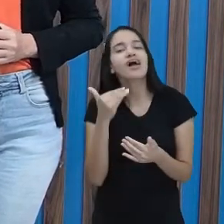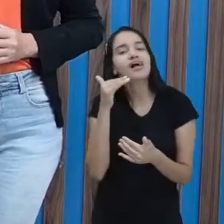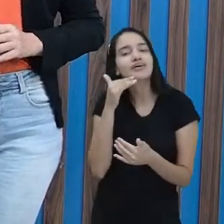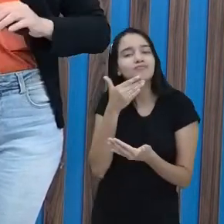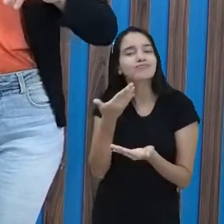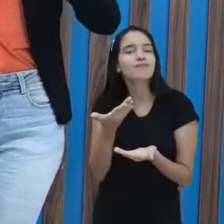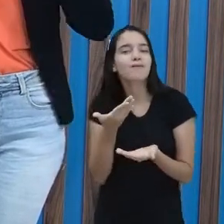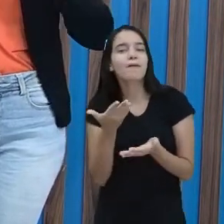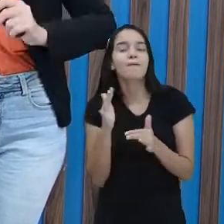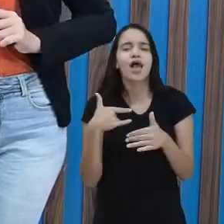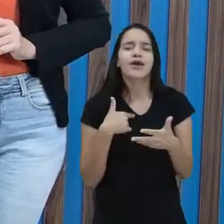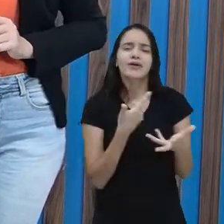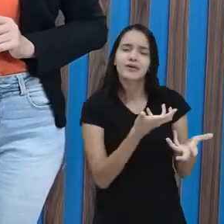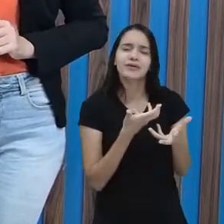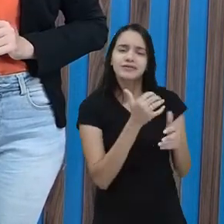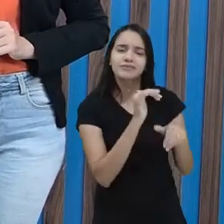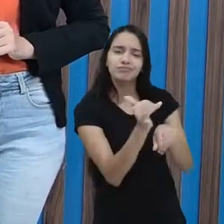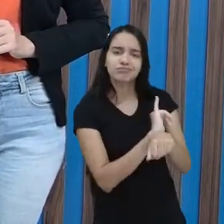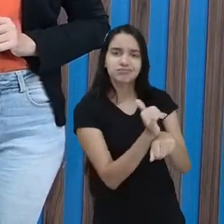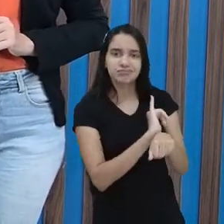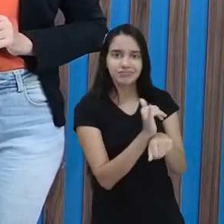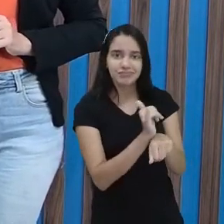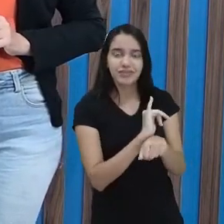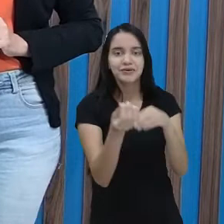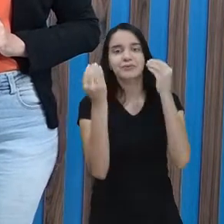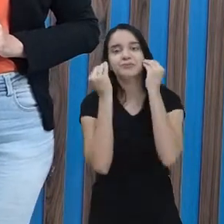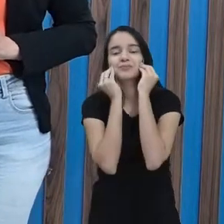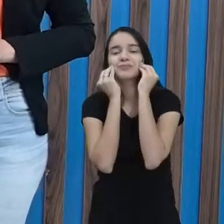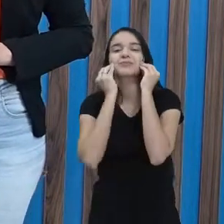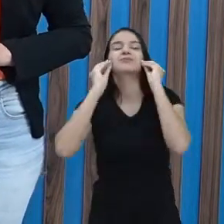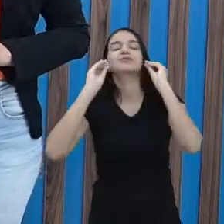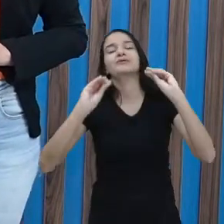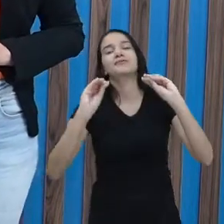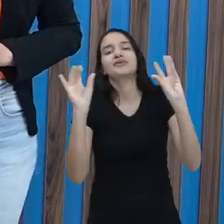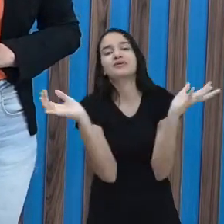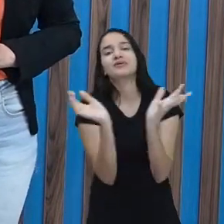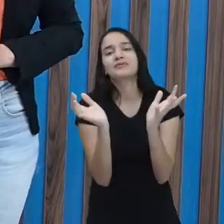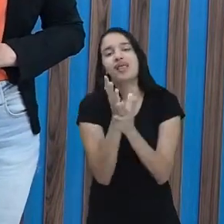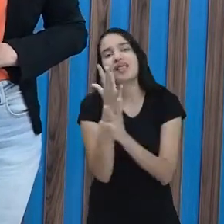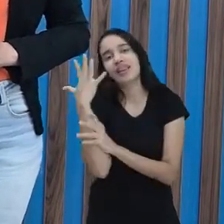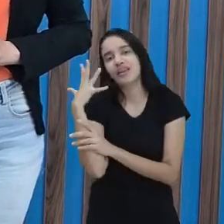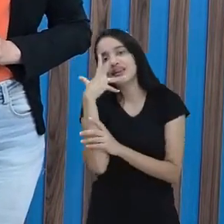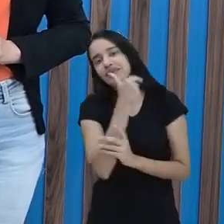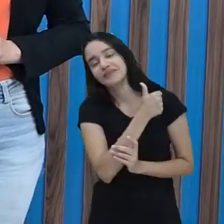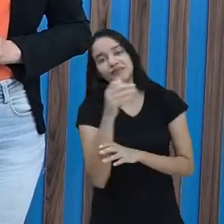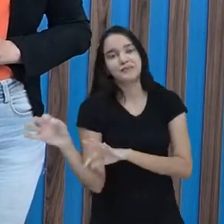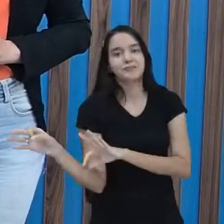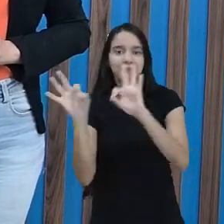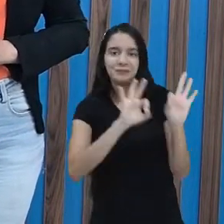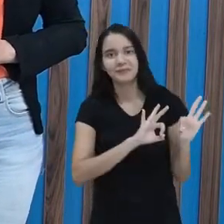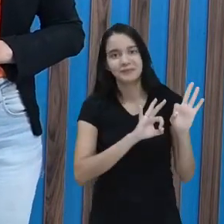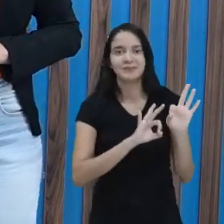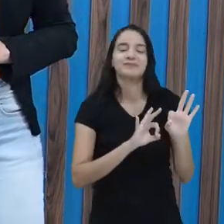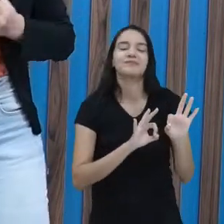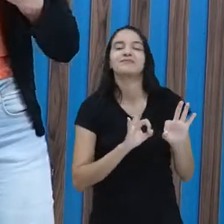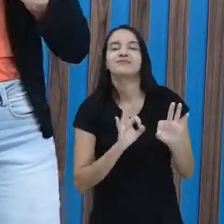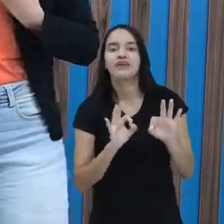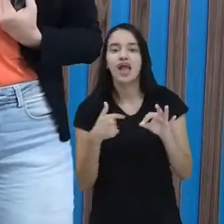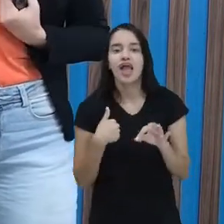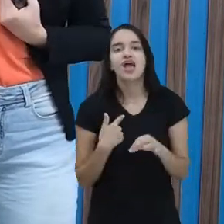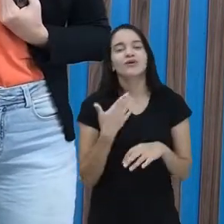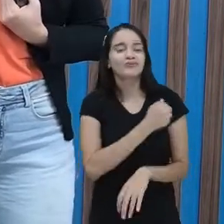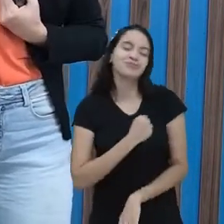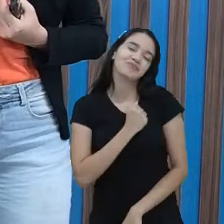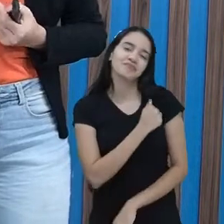hein? Quero saber. Coloca lá no YouTube para mim, tá bom? Um beijão para essa turma linda que nos assiste, tá? Já